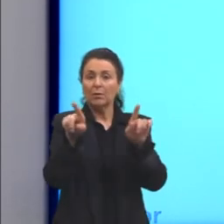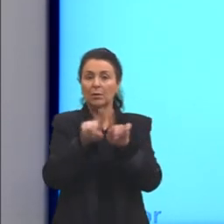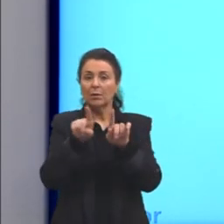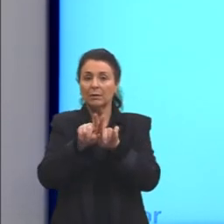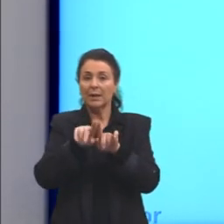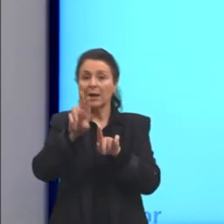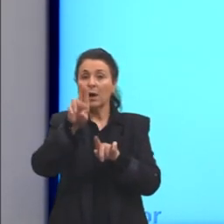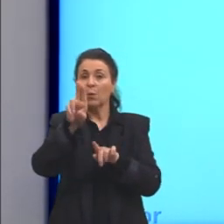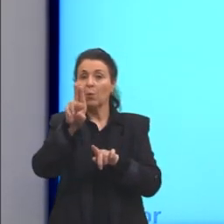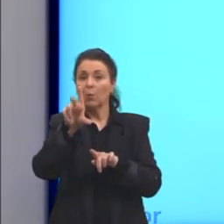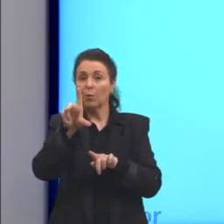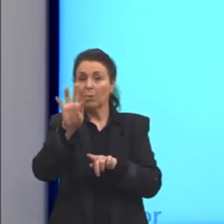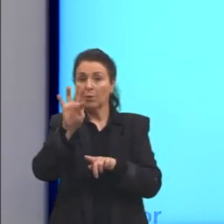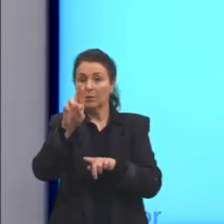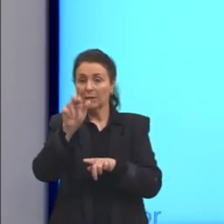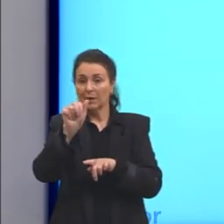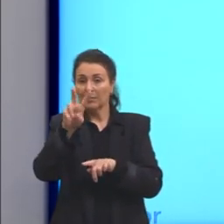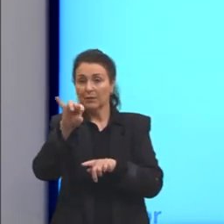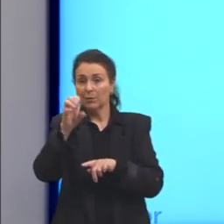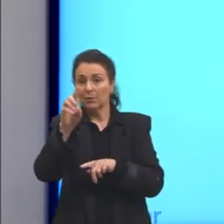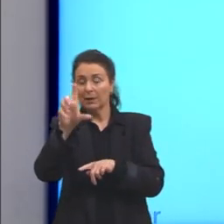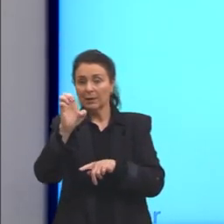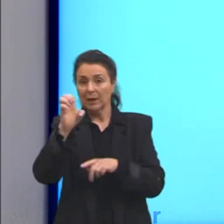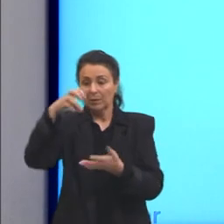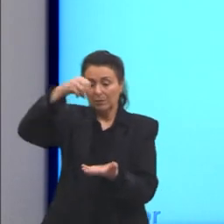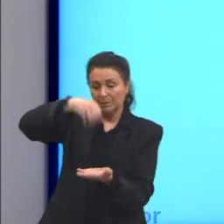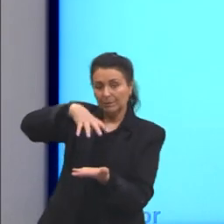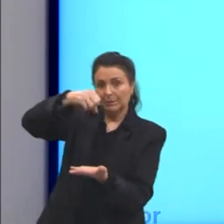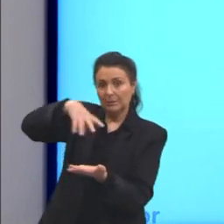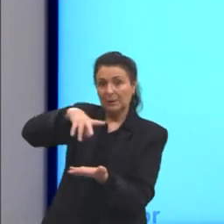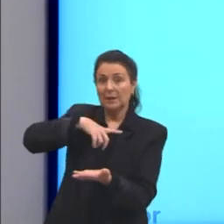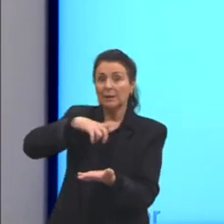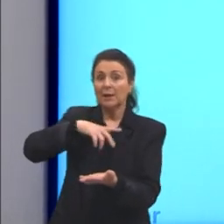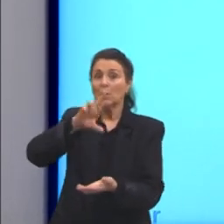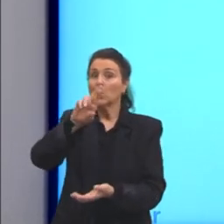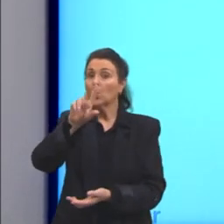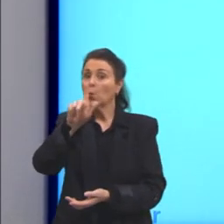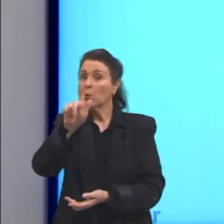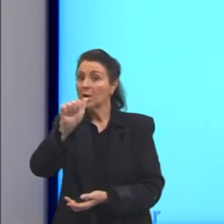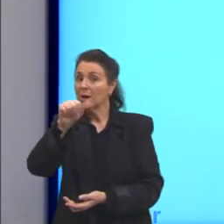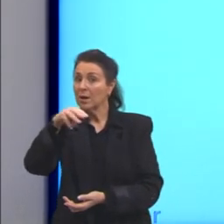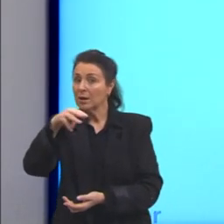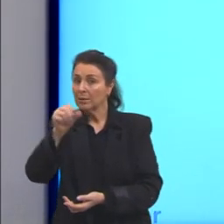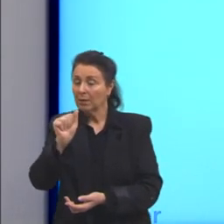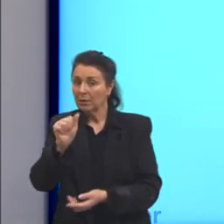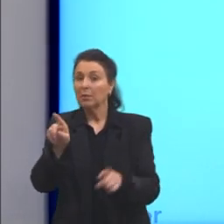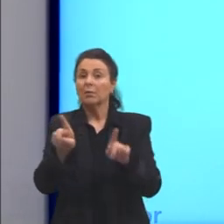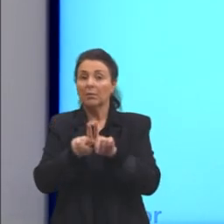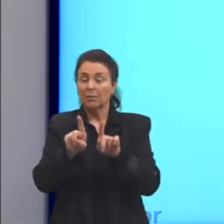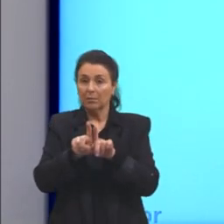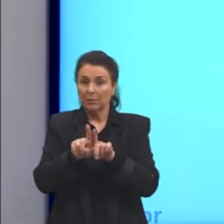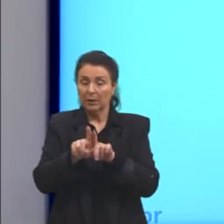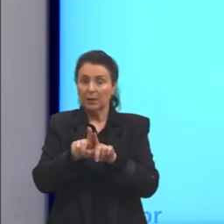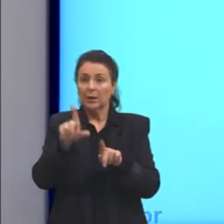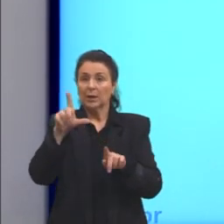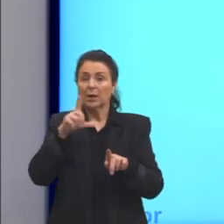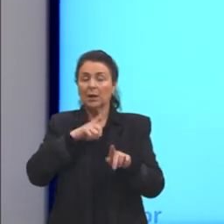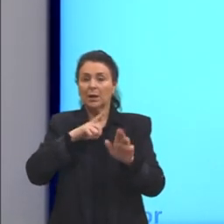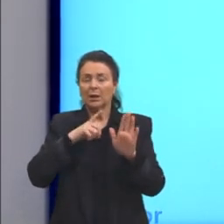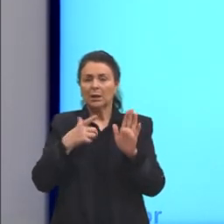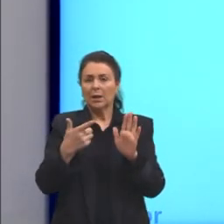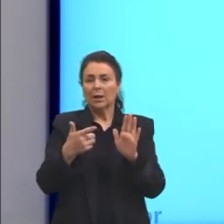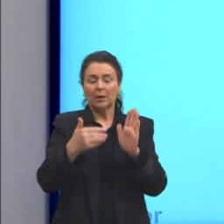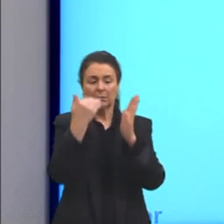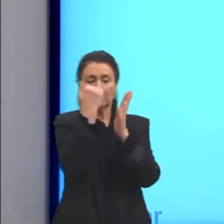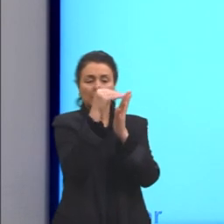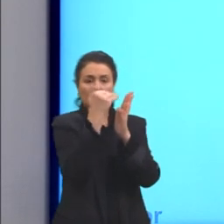ultravioleta, os raios-x e os raios-gama. Até pode ter mais algum tipo aqui que não foi citado. Elas são listadas por